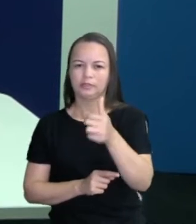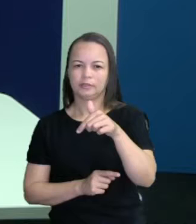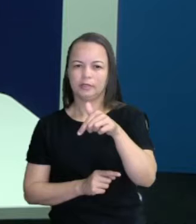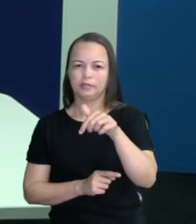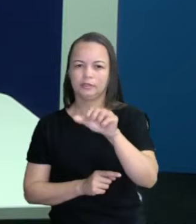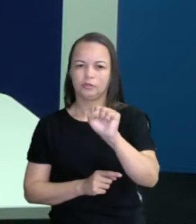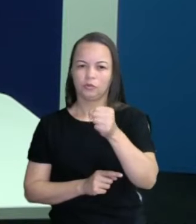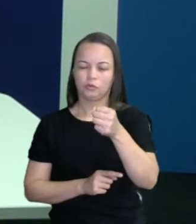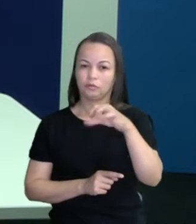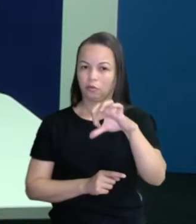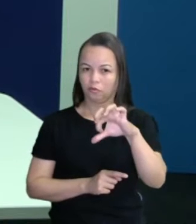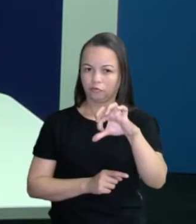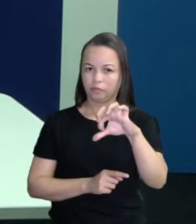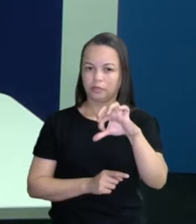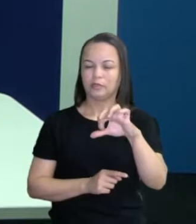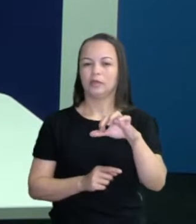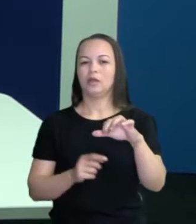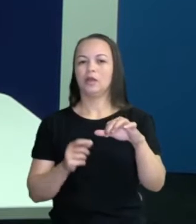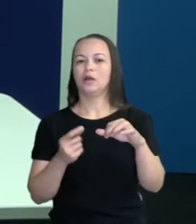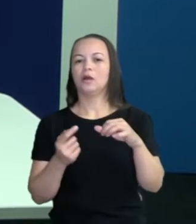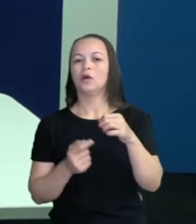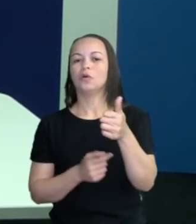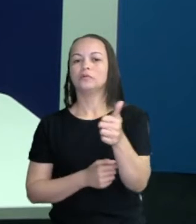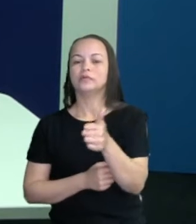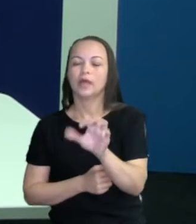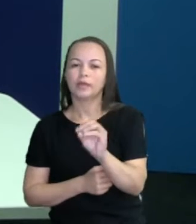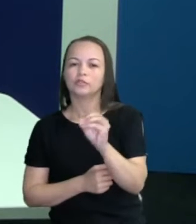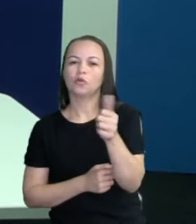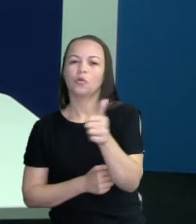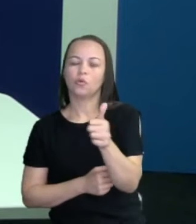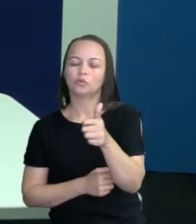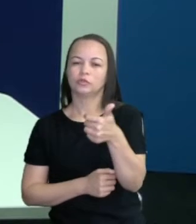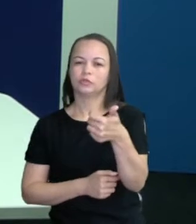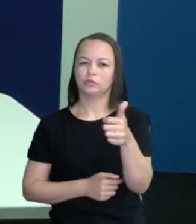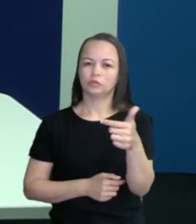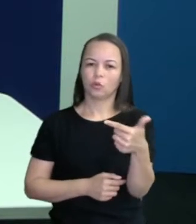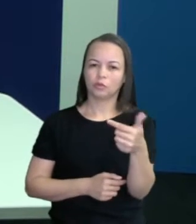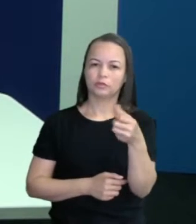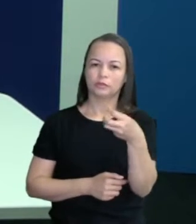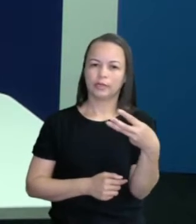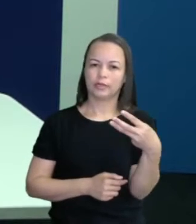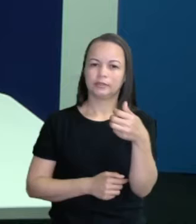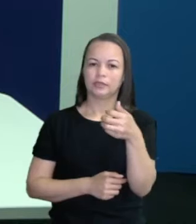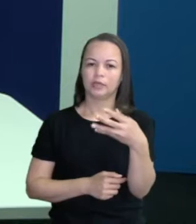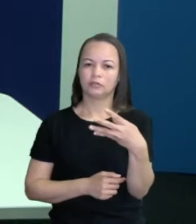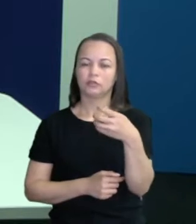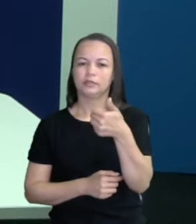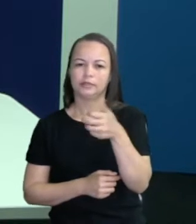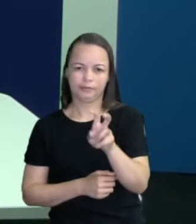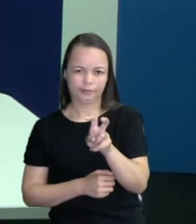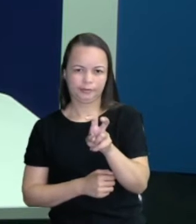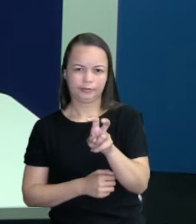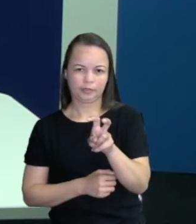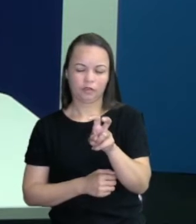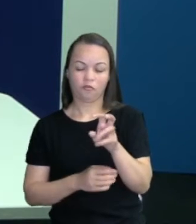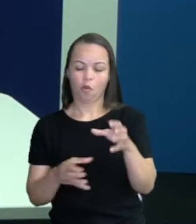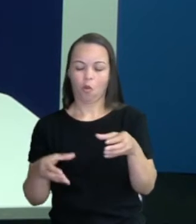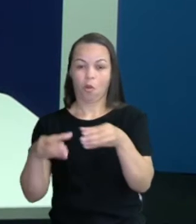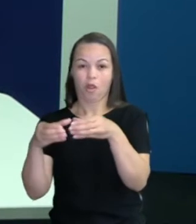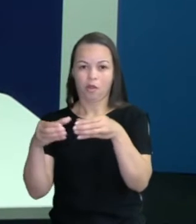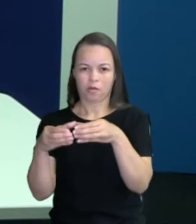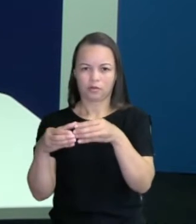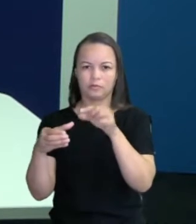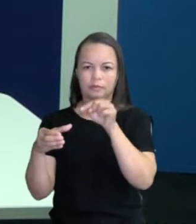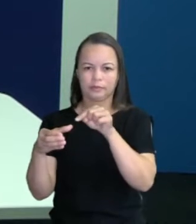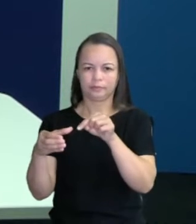7, 8, 9, 10, 11, 12, 13, 14, 15. Vou reagrupar.